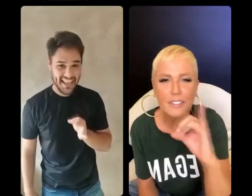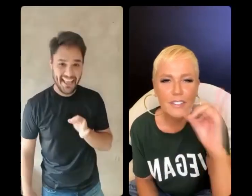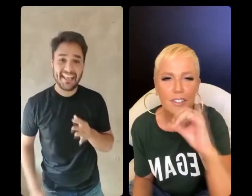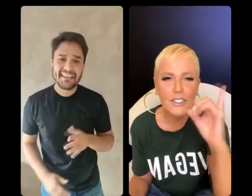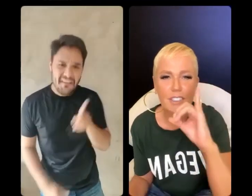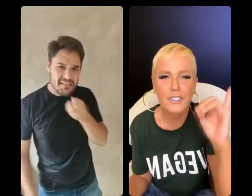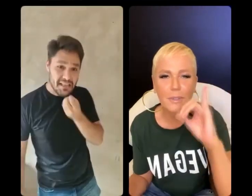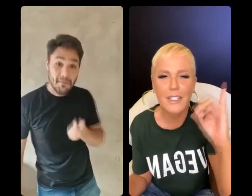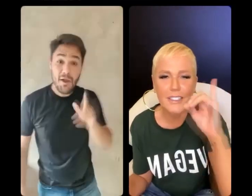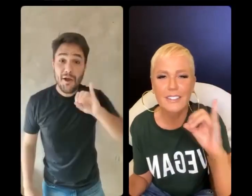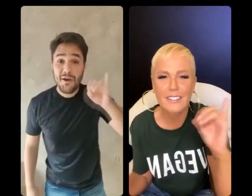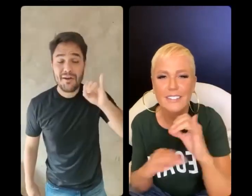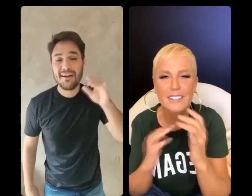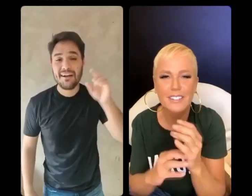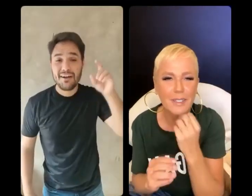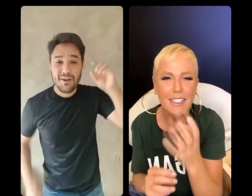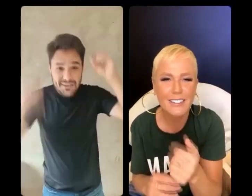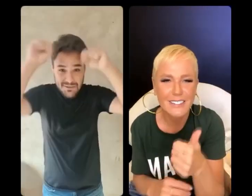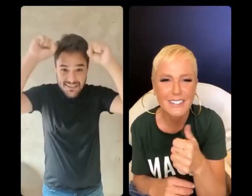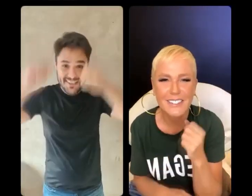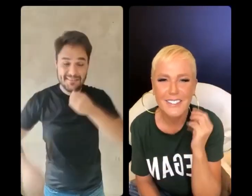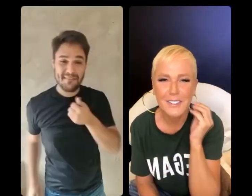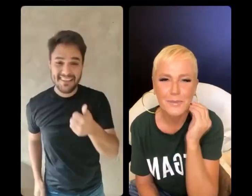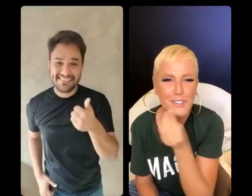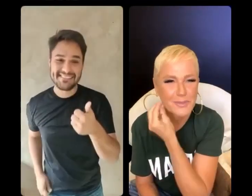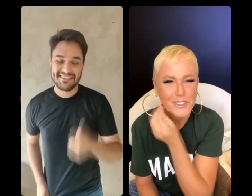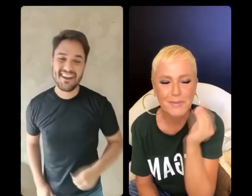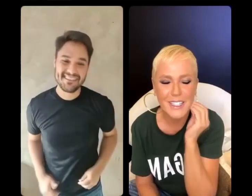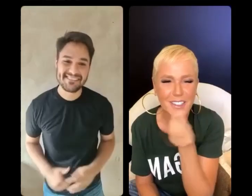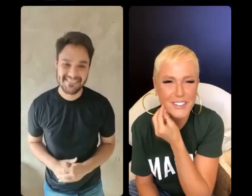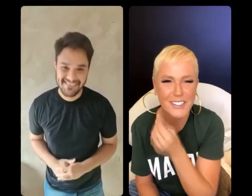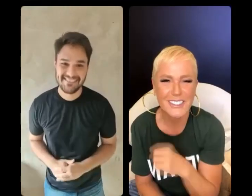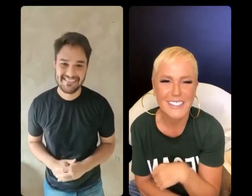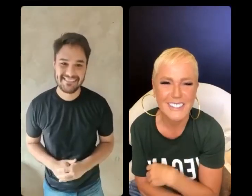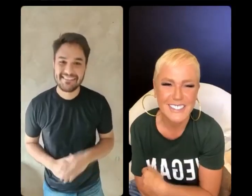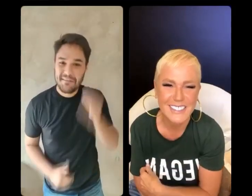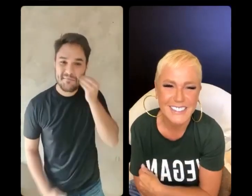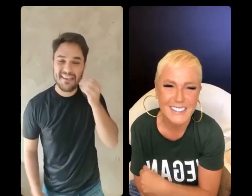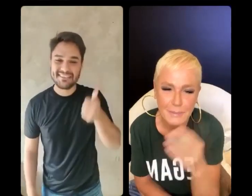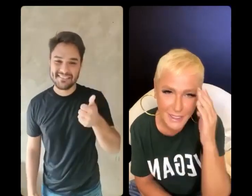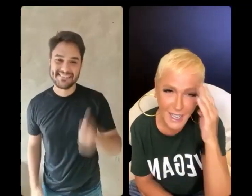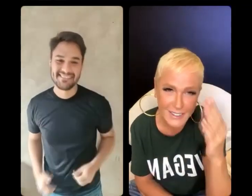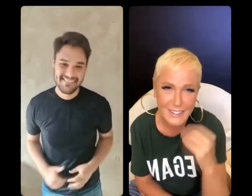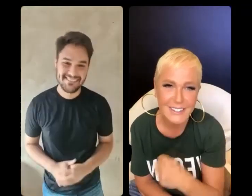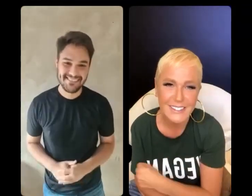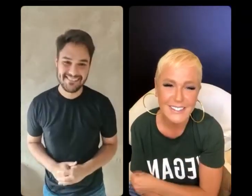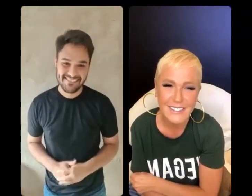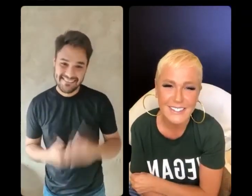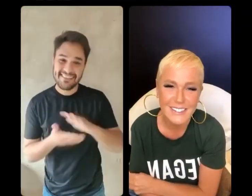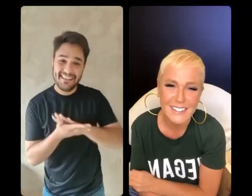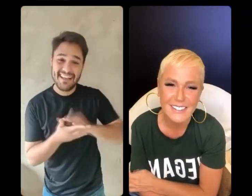tá bem? Oi, tudo bem? Tudo bem? Oi, Xuxa! Tudo bem? Beijos! Obrigada!